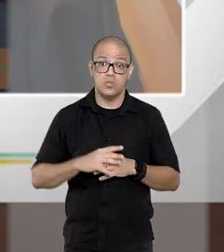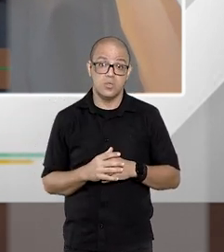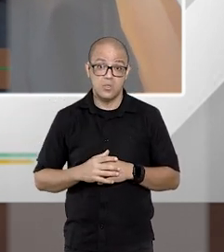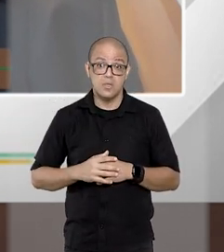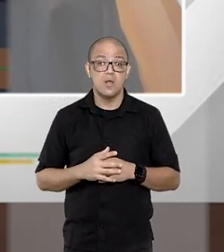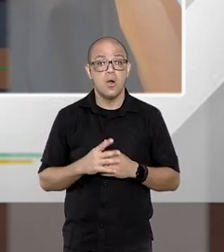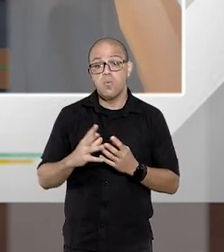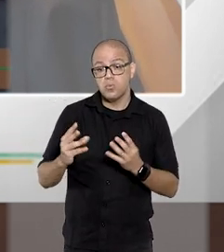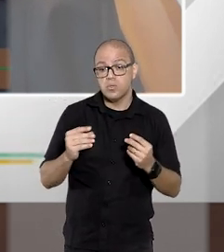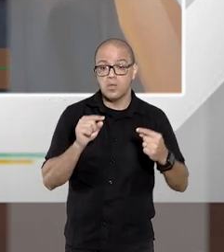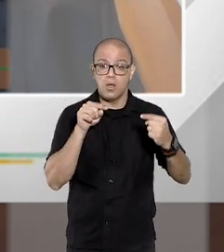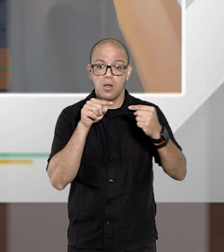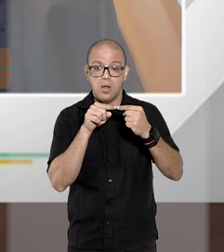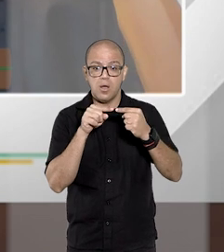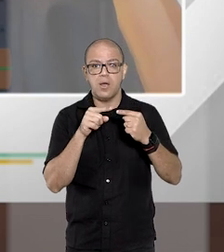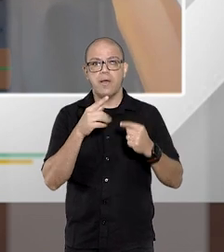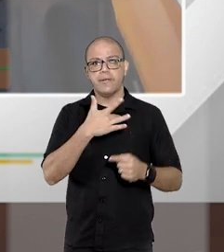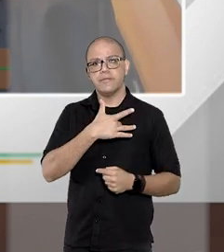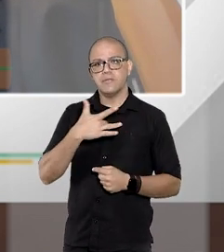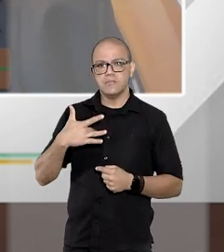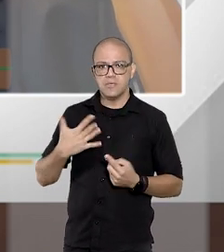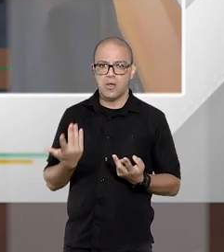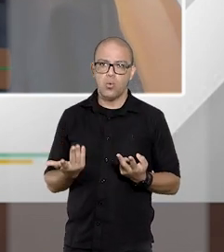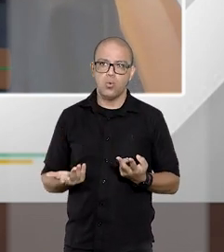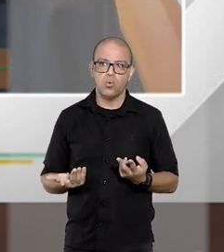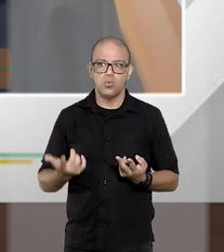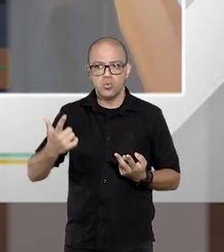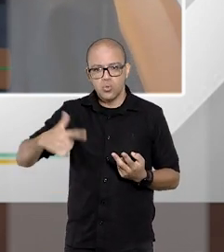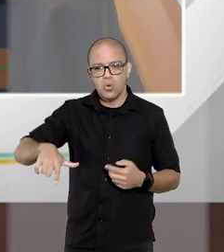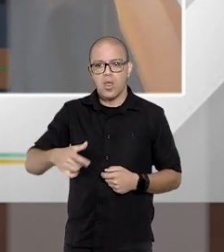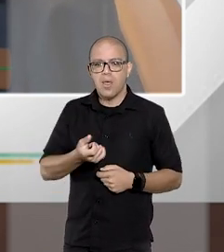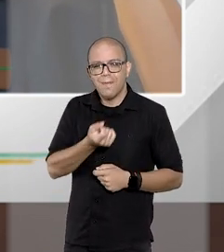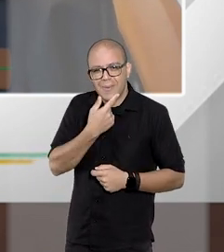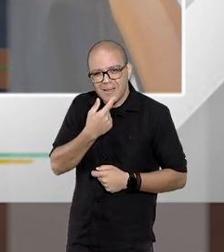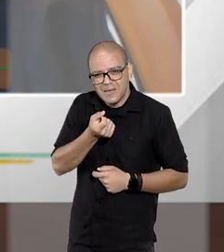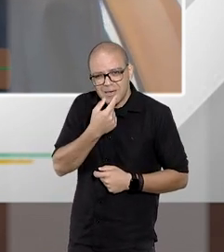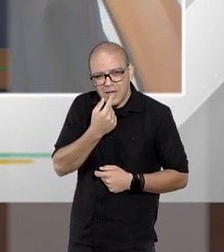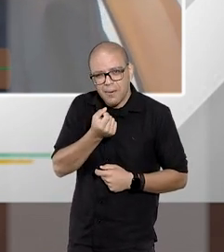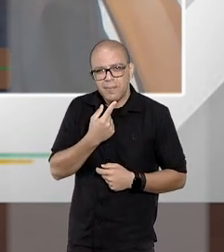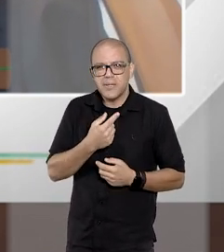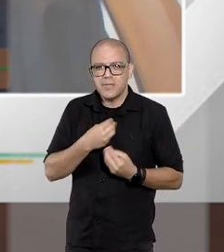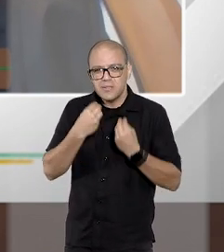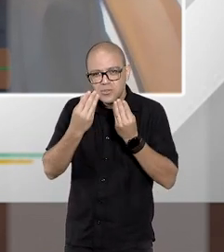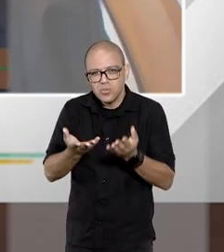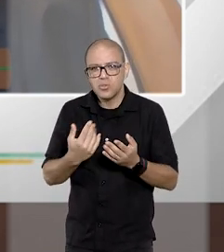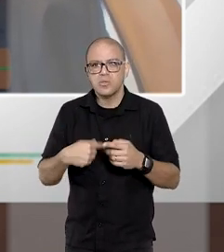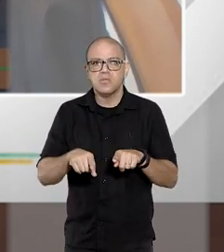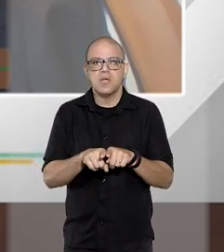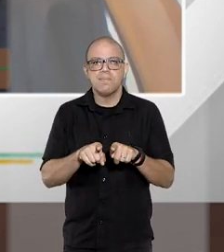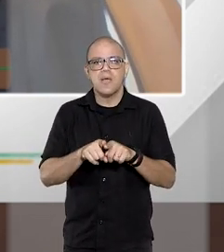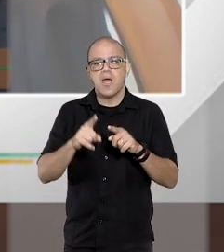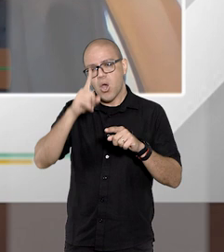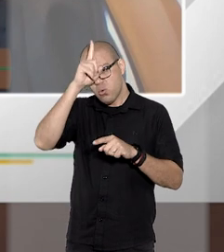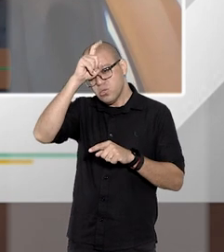causas muitas causas ligadas à saúde fornecimento de medicamentos internações